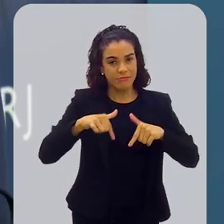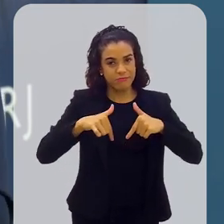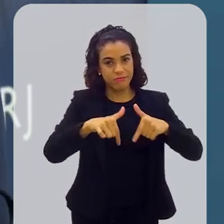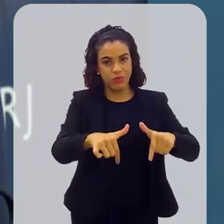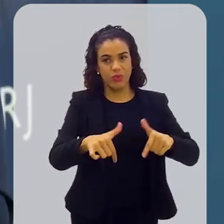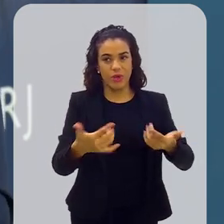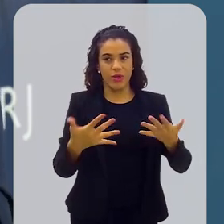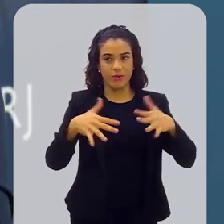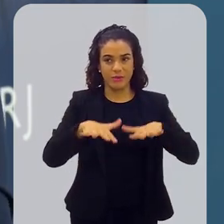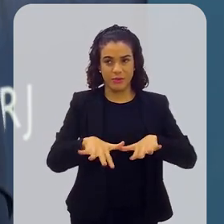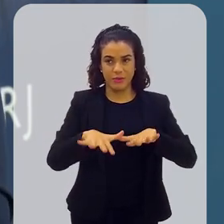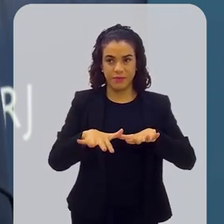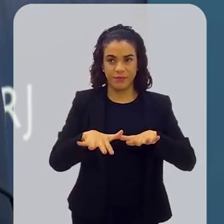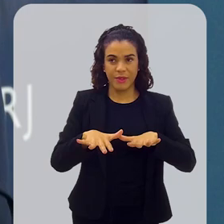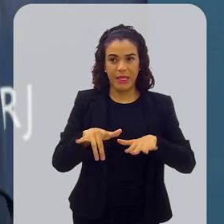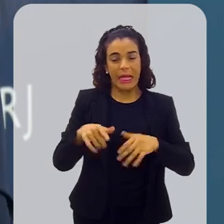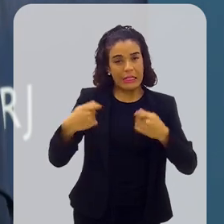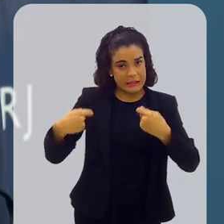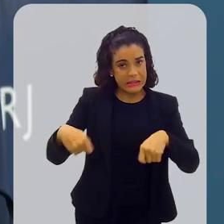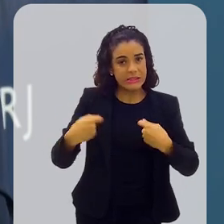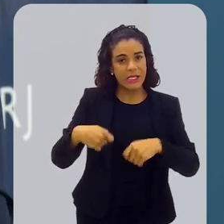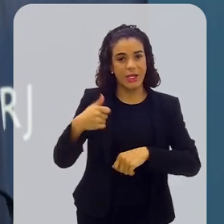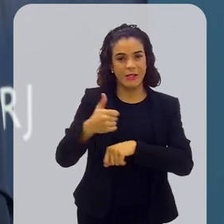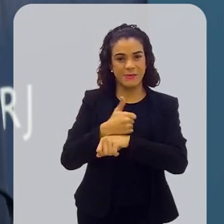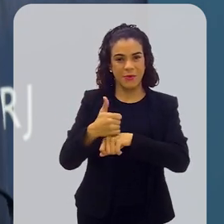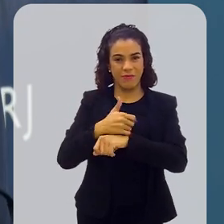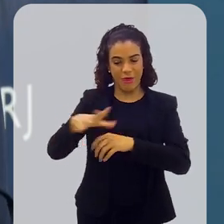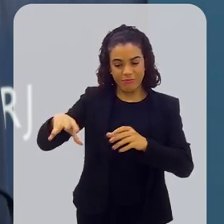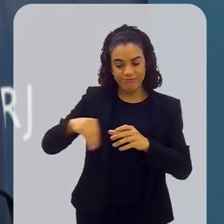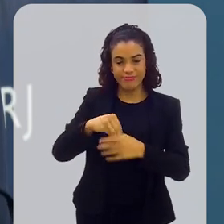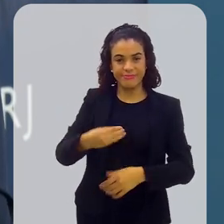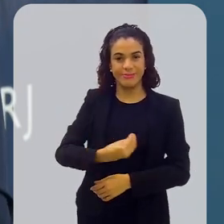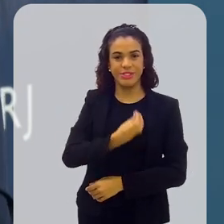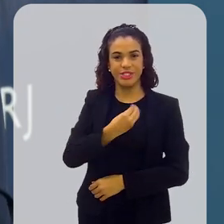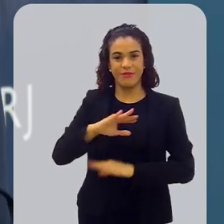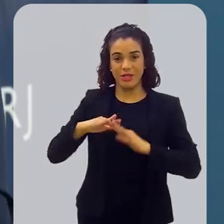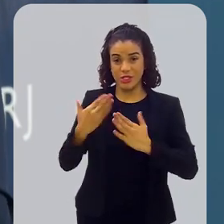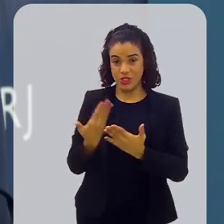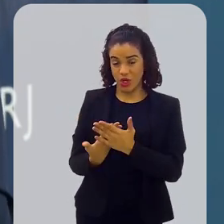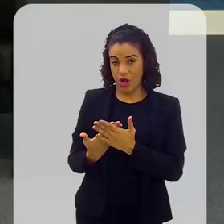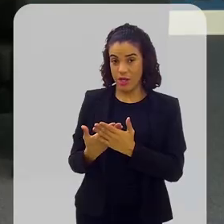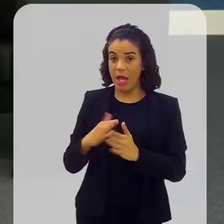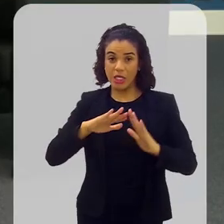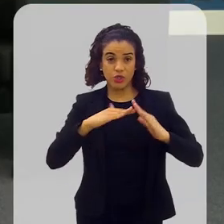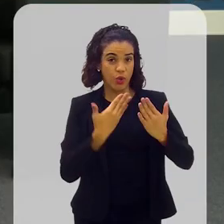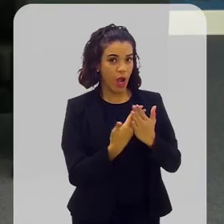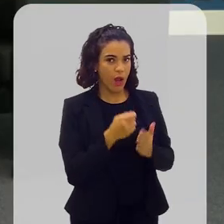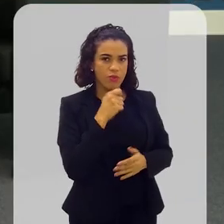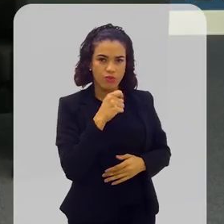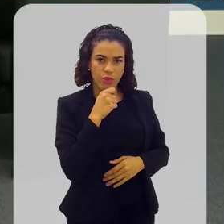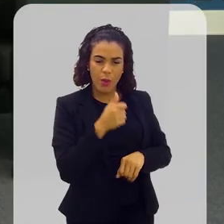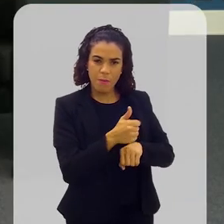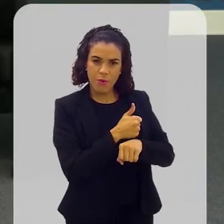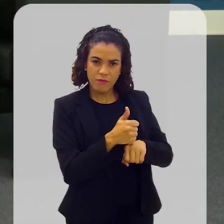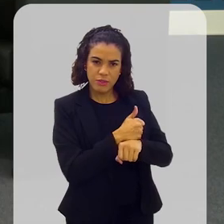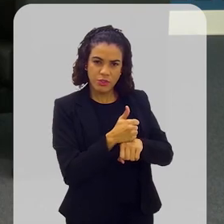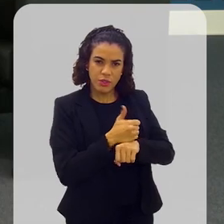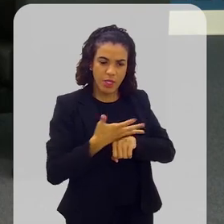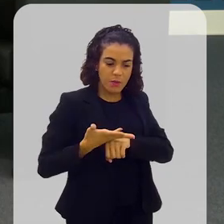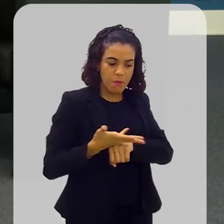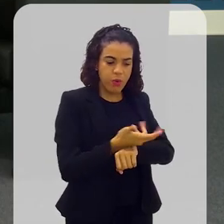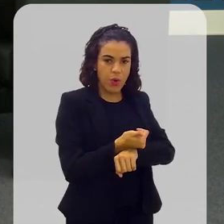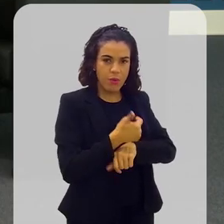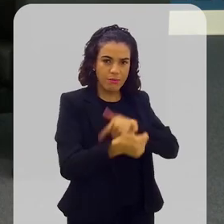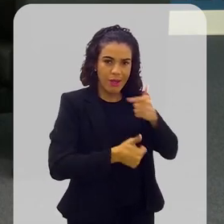a inclusão de fato aconteça. É necessário que esse profissional esteja na escola. Uma escola sem um profissional apto,